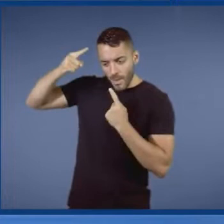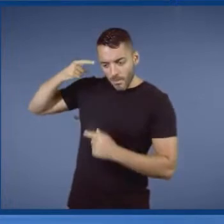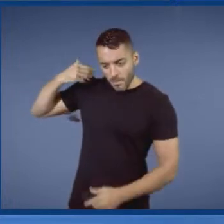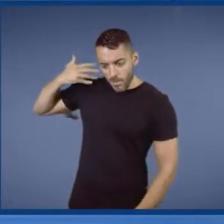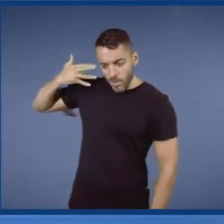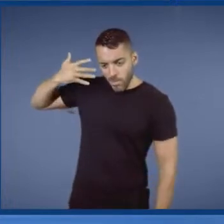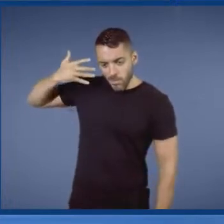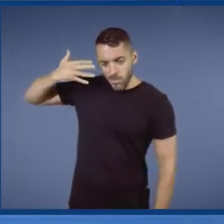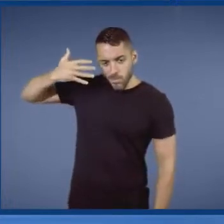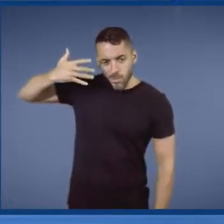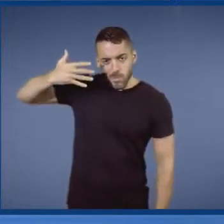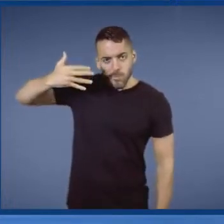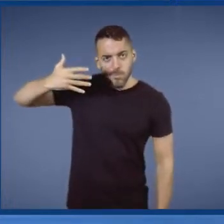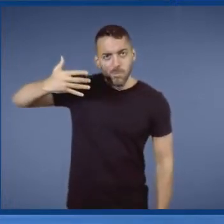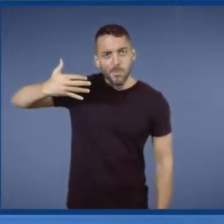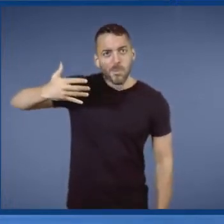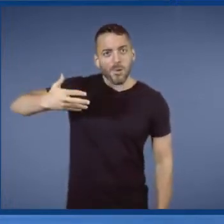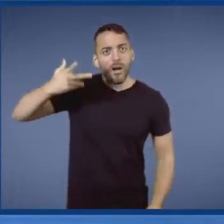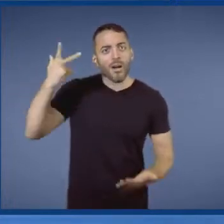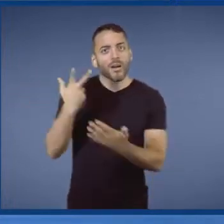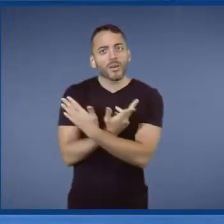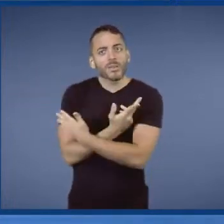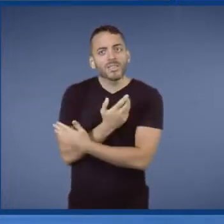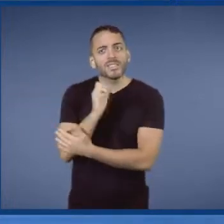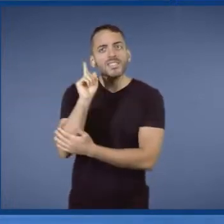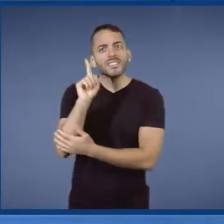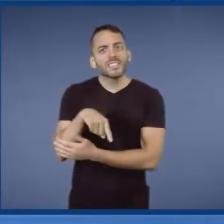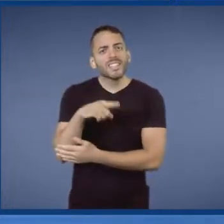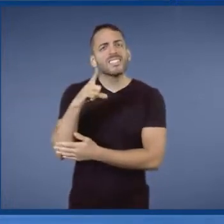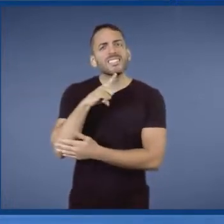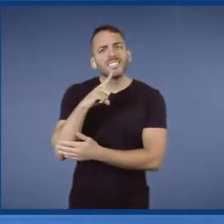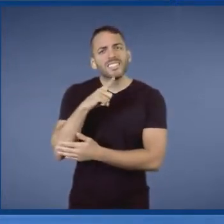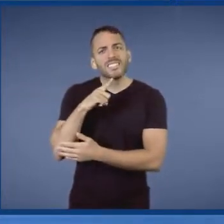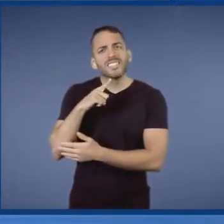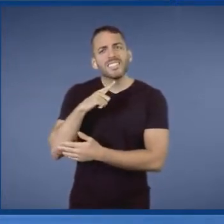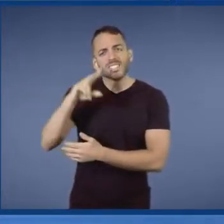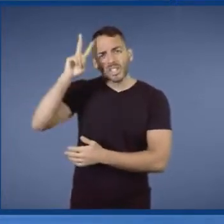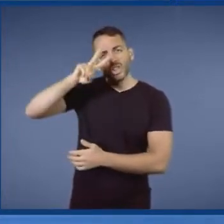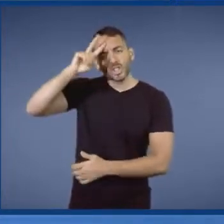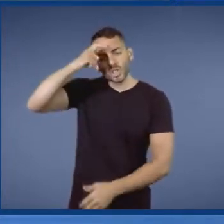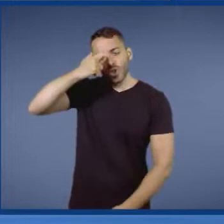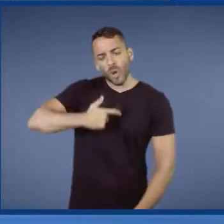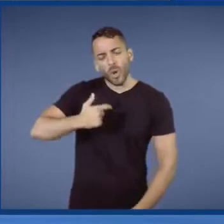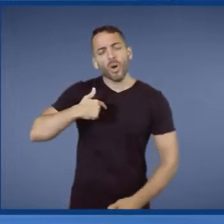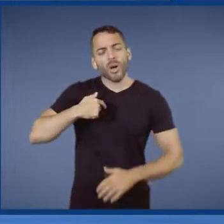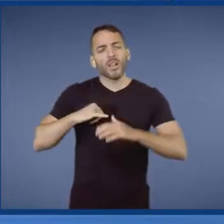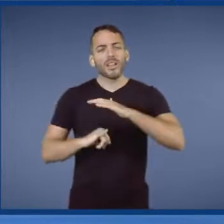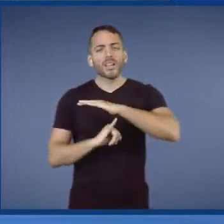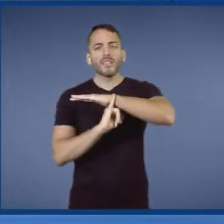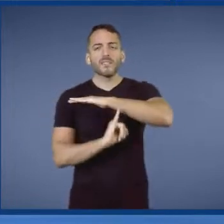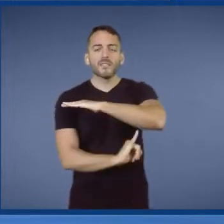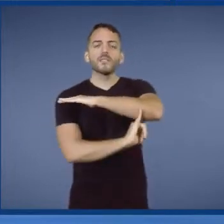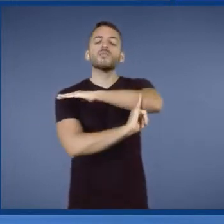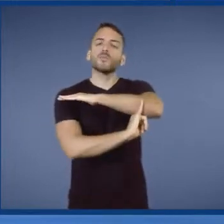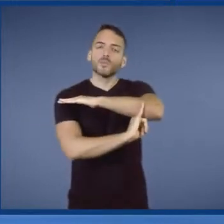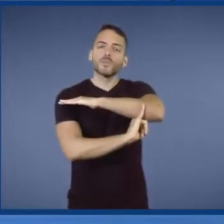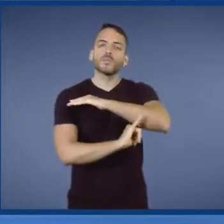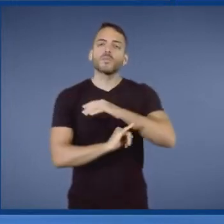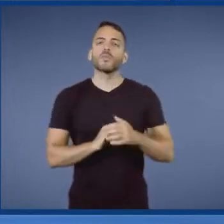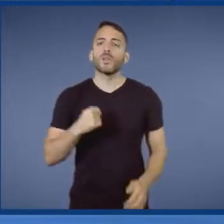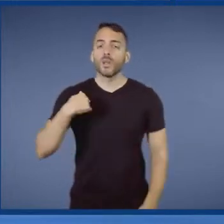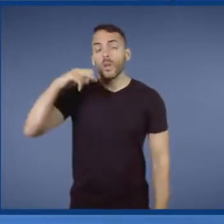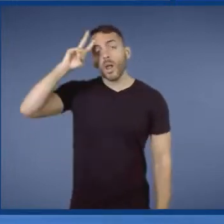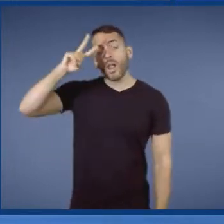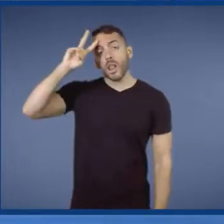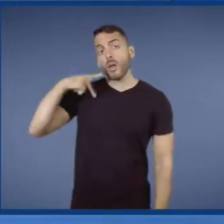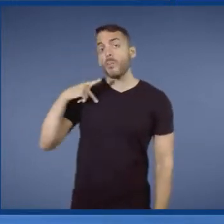E é um túnel do tempo que conta, que aí vem tudo da minha história na infraestrutura. É impossível não lembrar do meu pai,